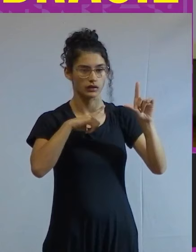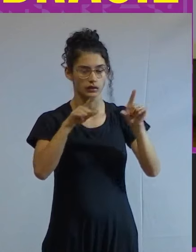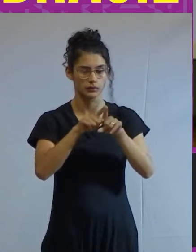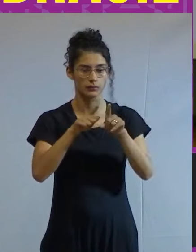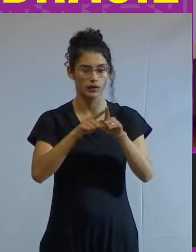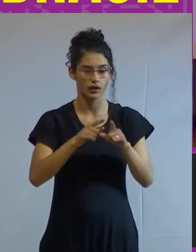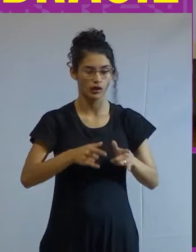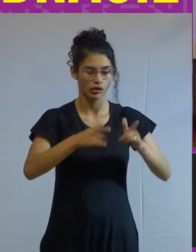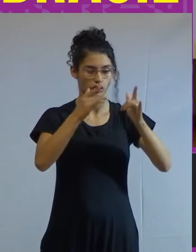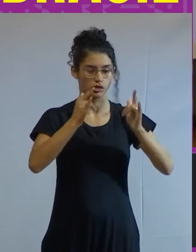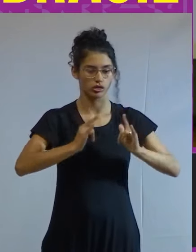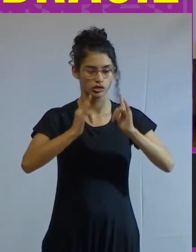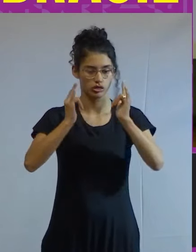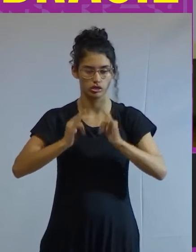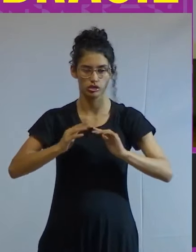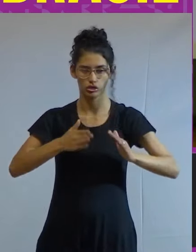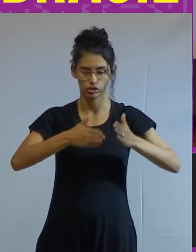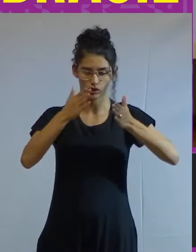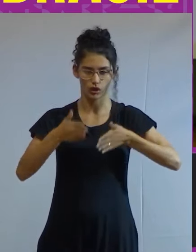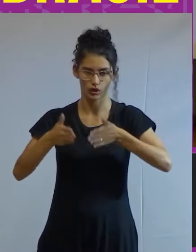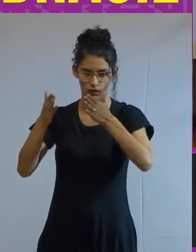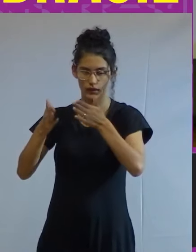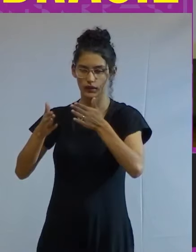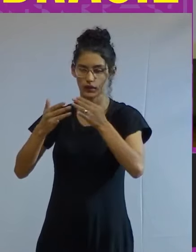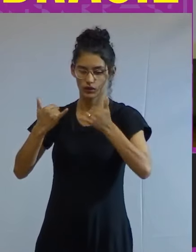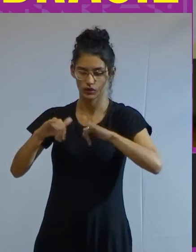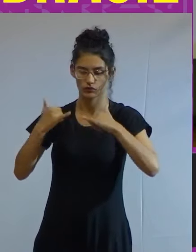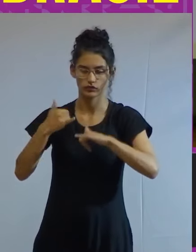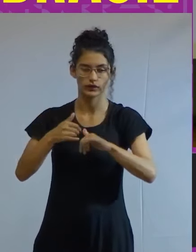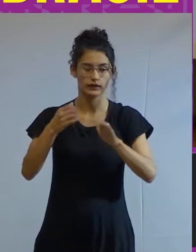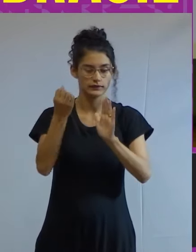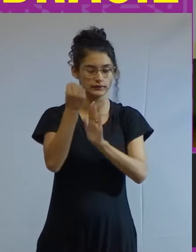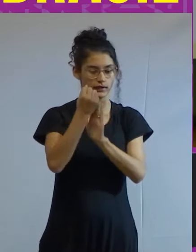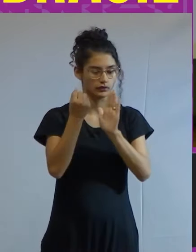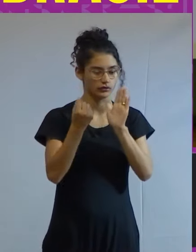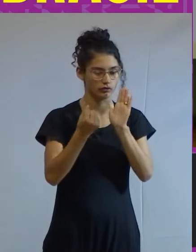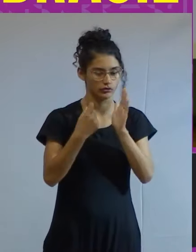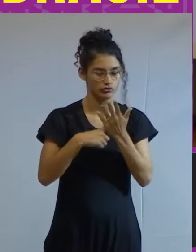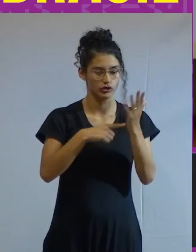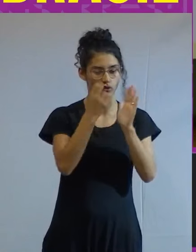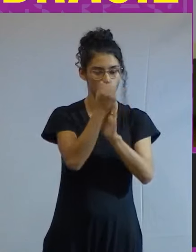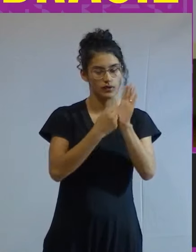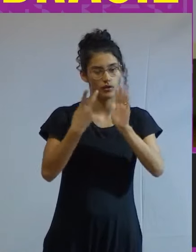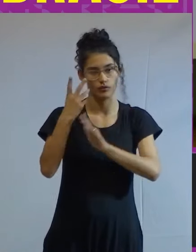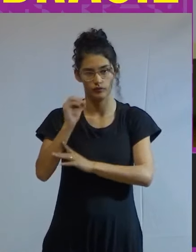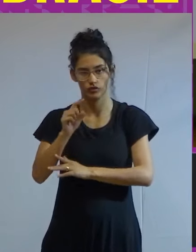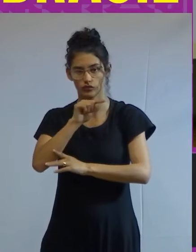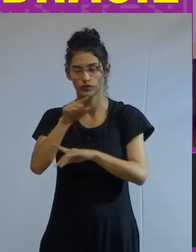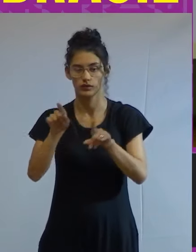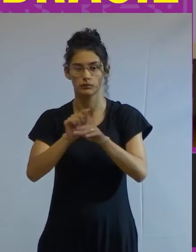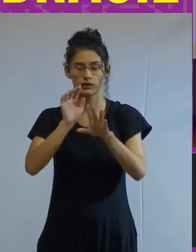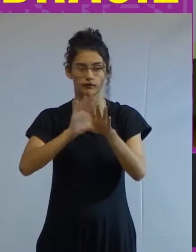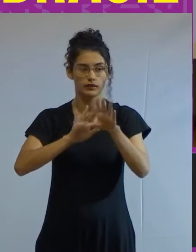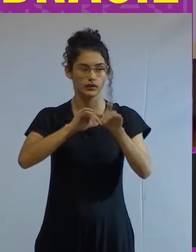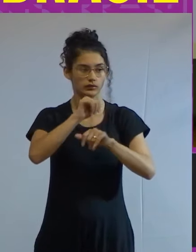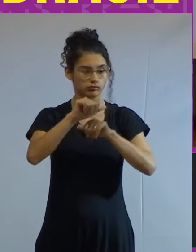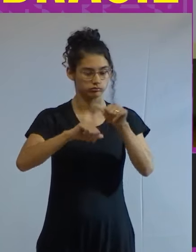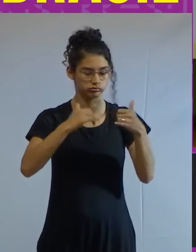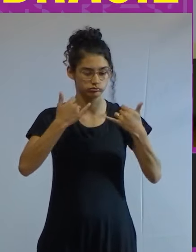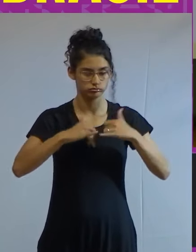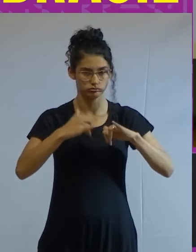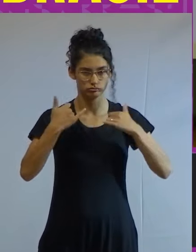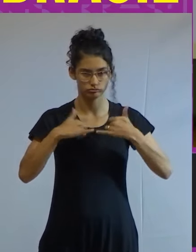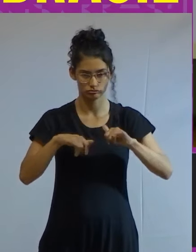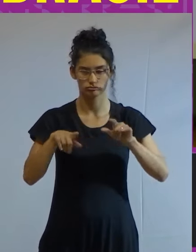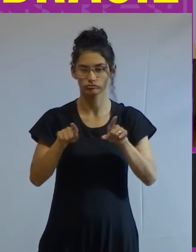torre eólica ou seja tecnologia do século 20 e você vai fazer transição energética